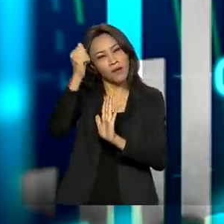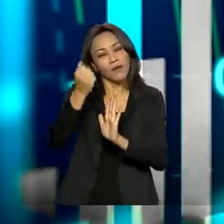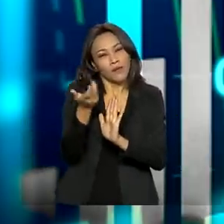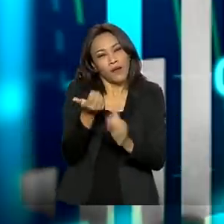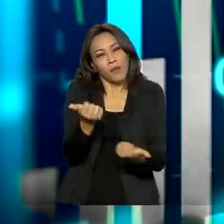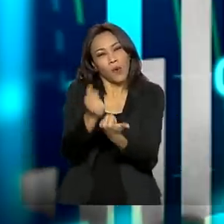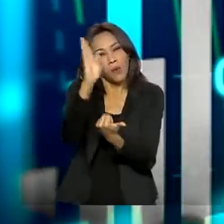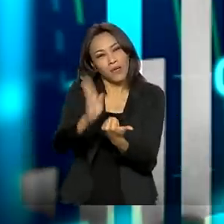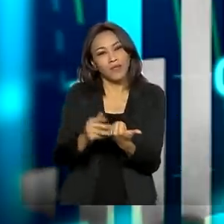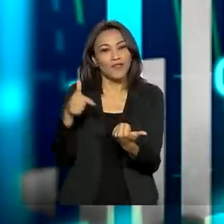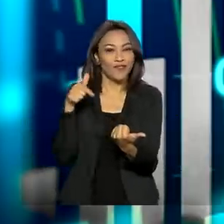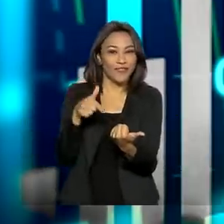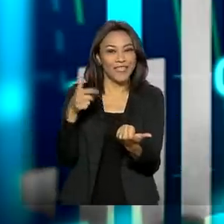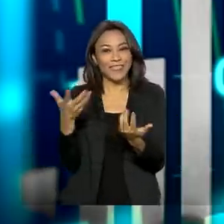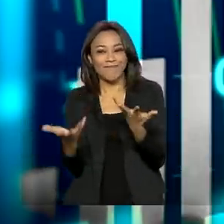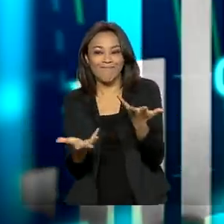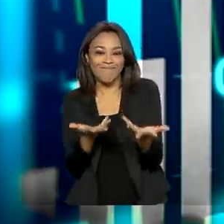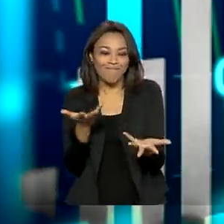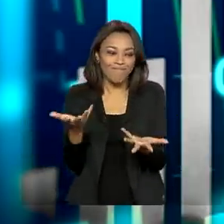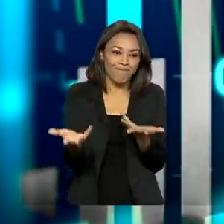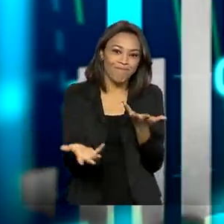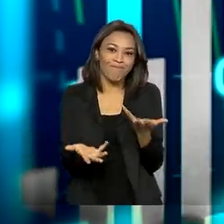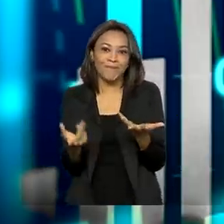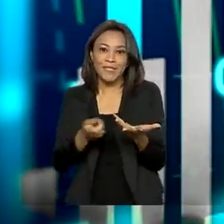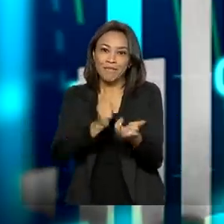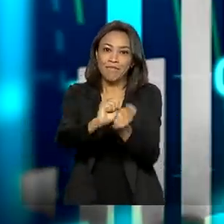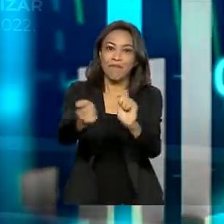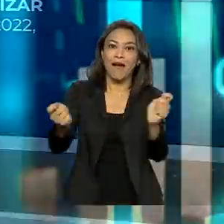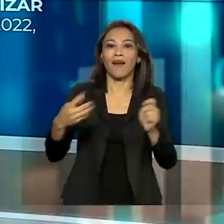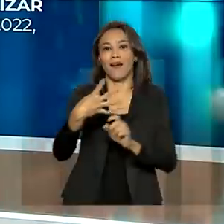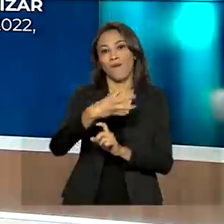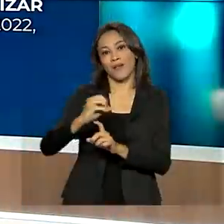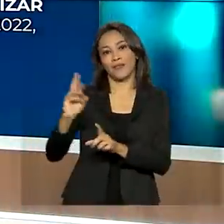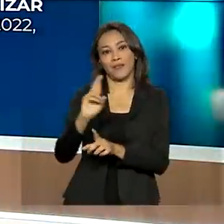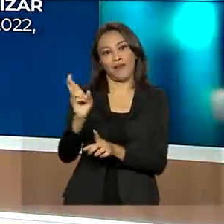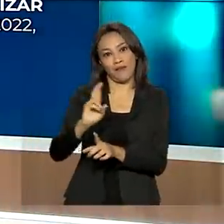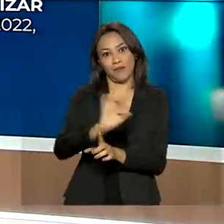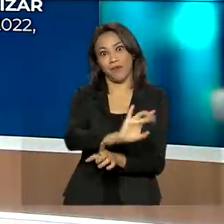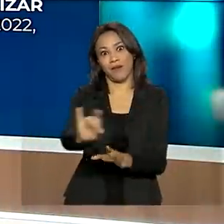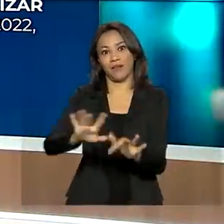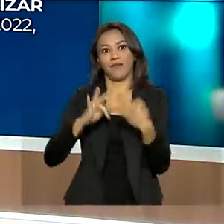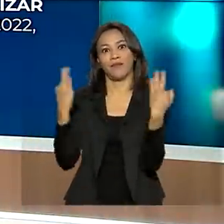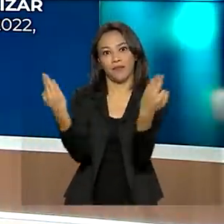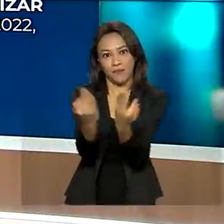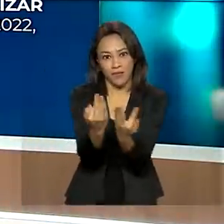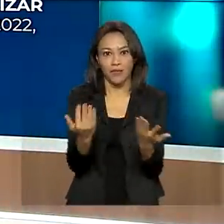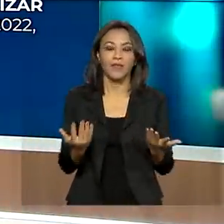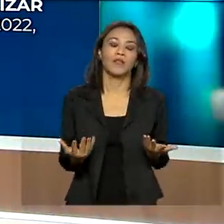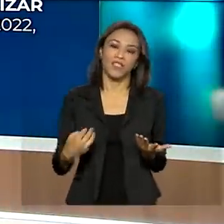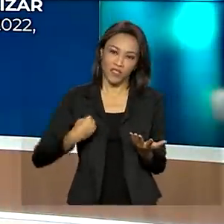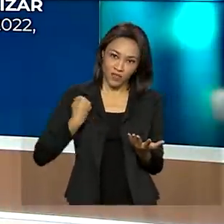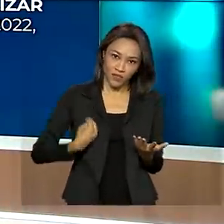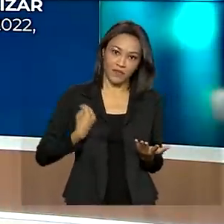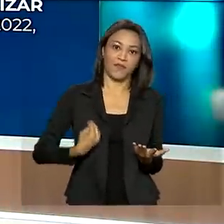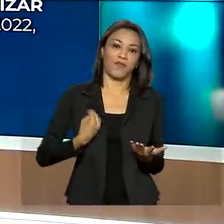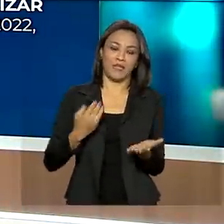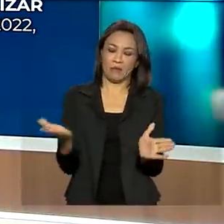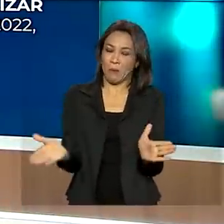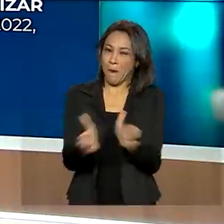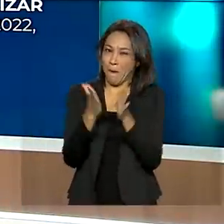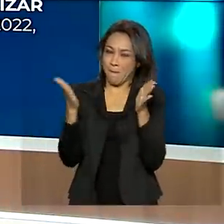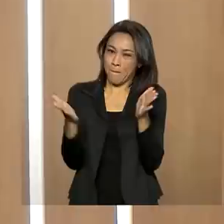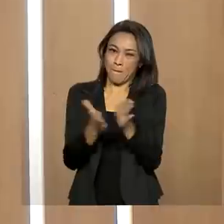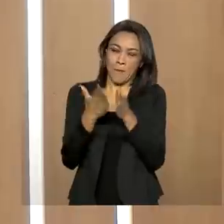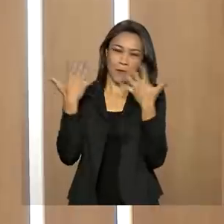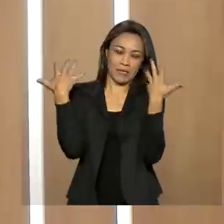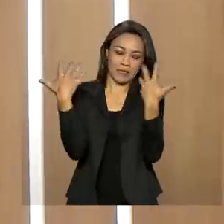declarada publicamente pelo governo federal, de pagar R$ 400 para cada família que estiver vivendo em uma situação de extrema